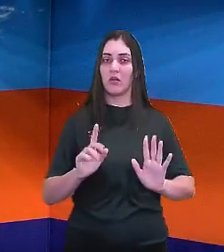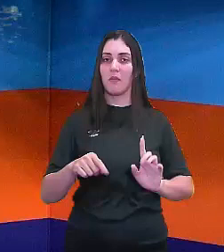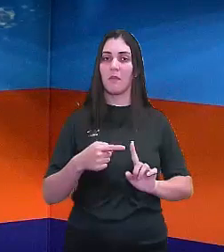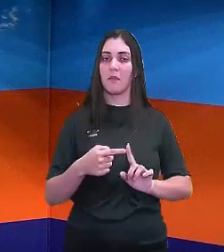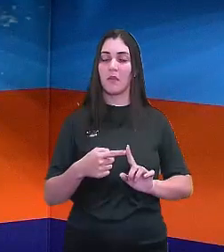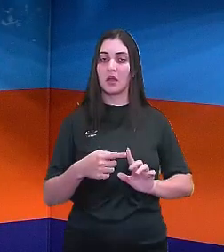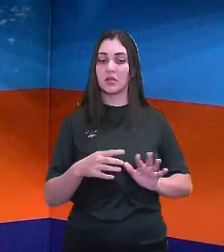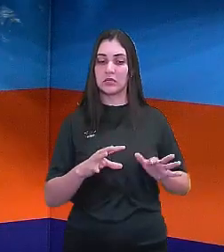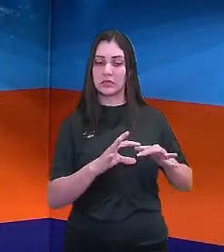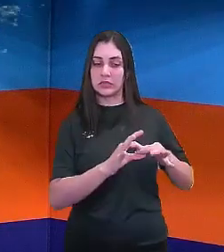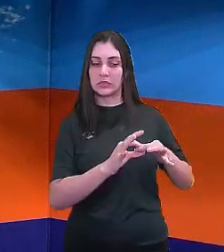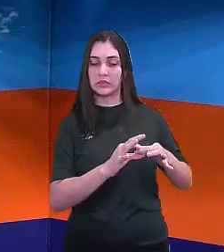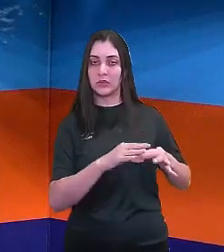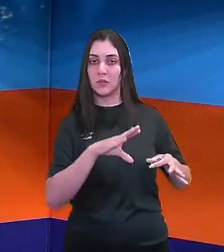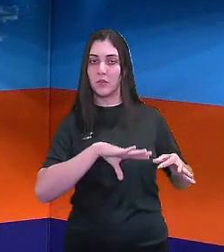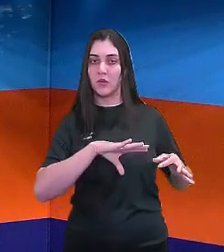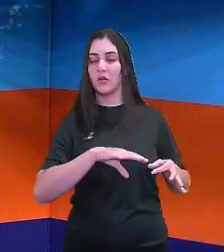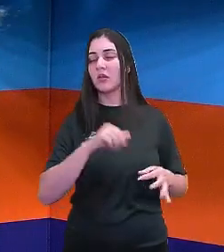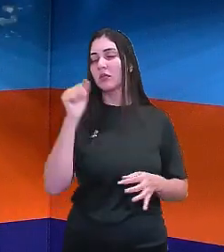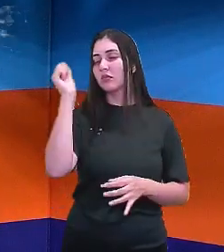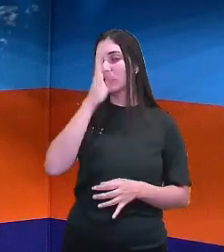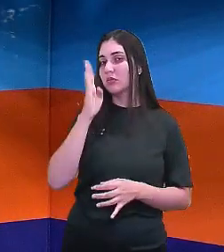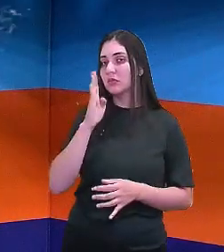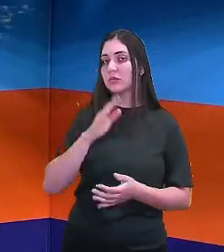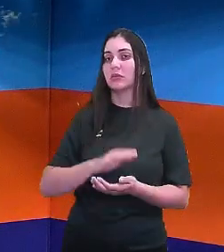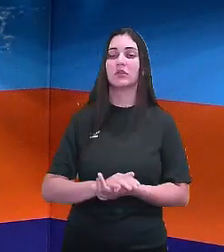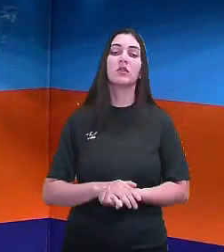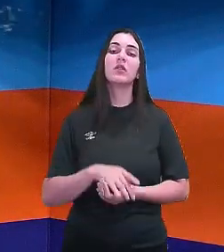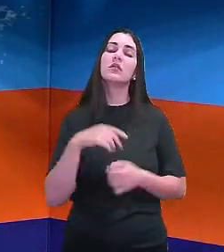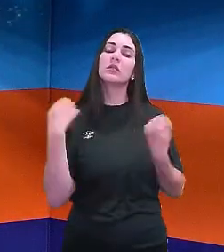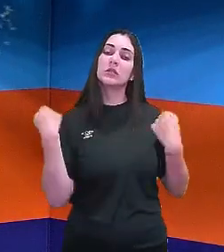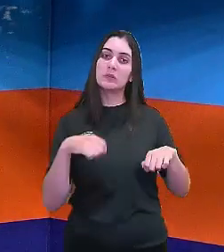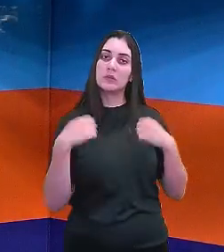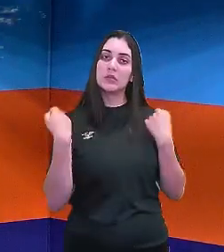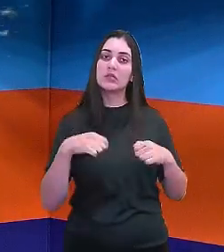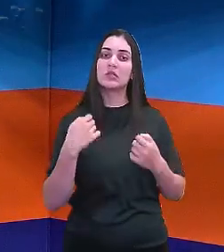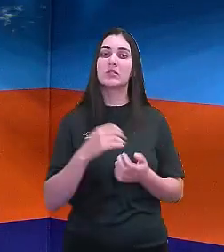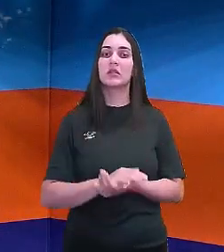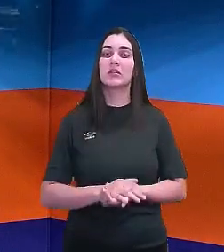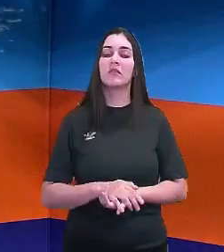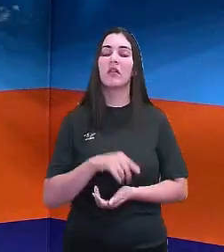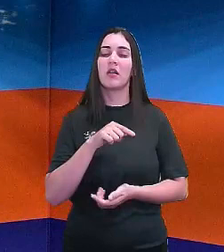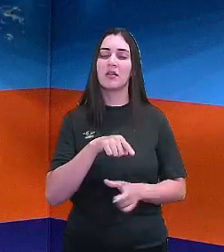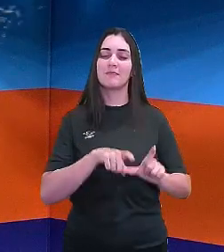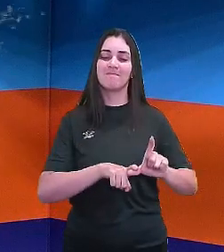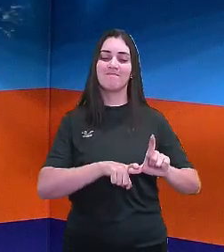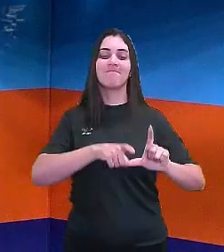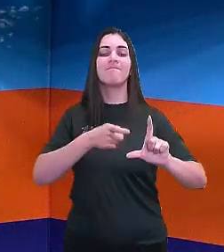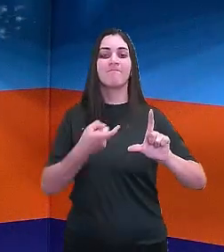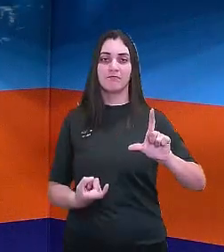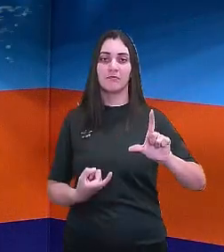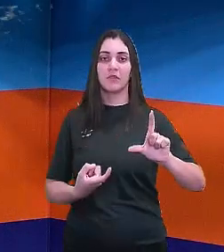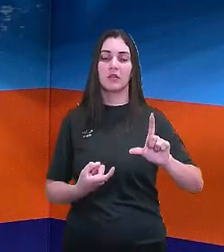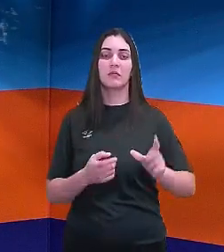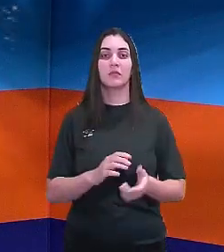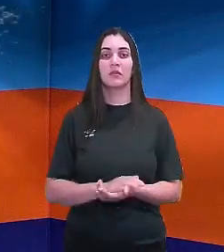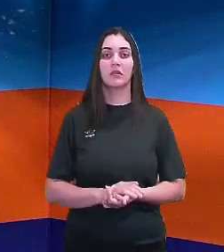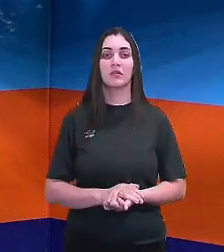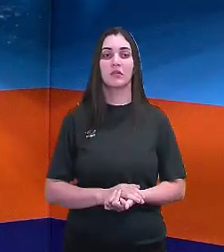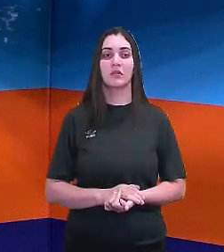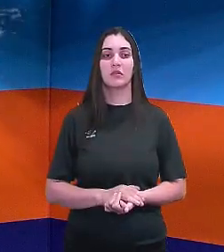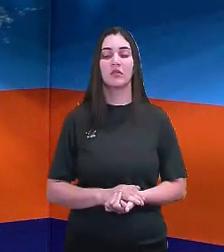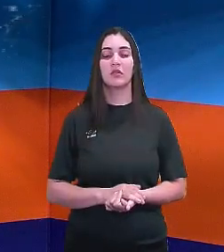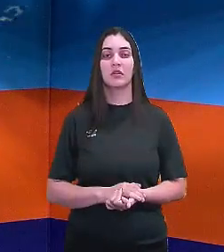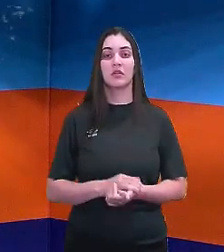ligação entre Portugal e o Brasil e que era necessário essa independência da